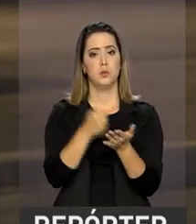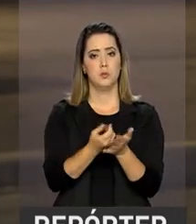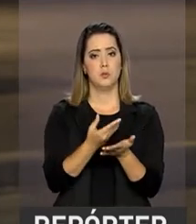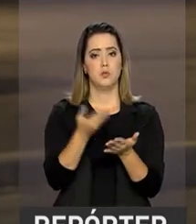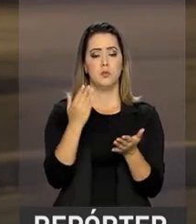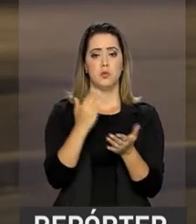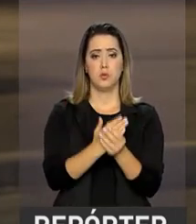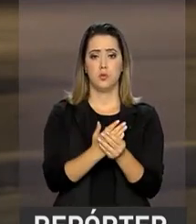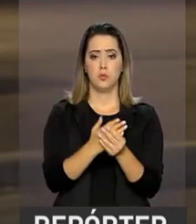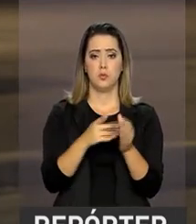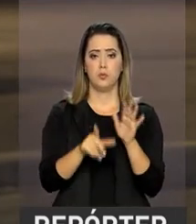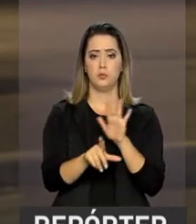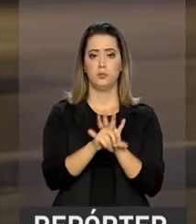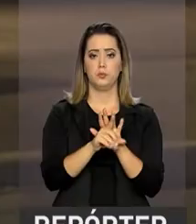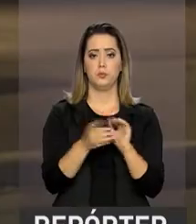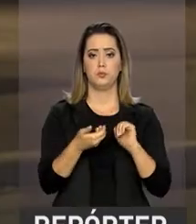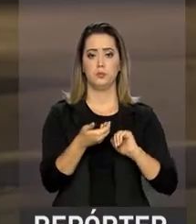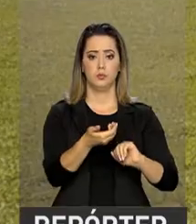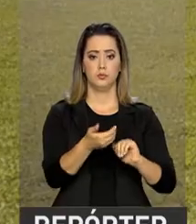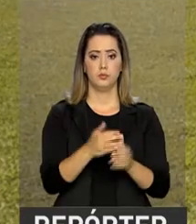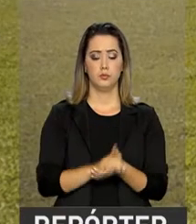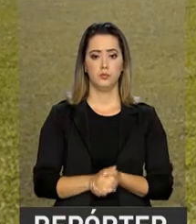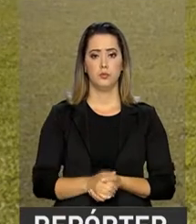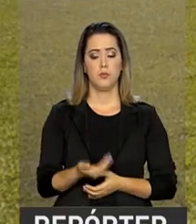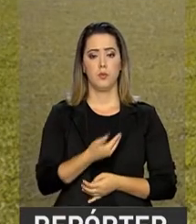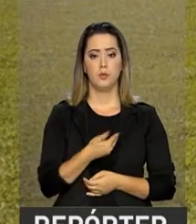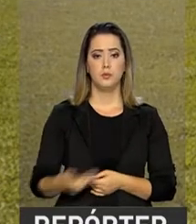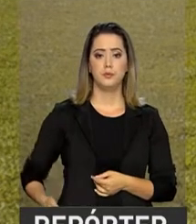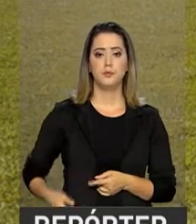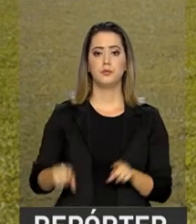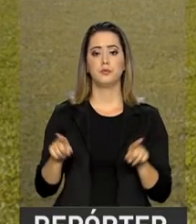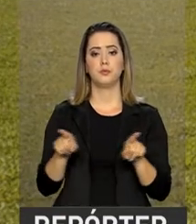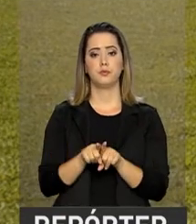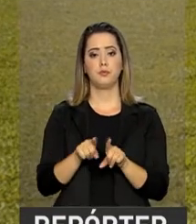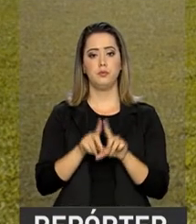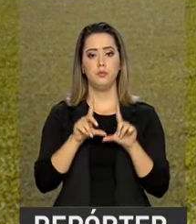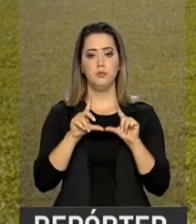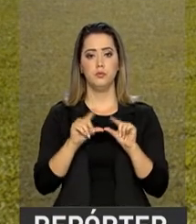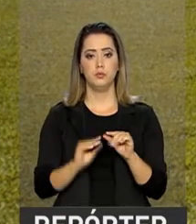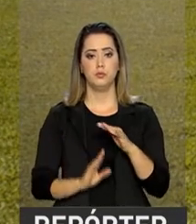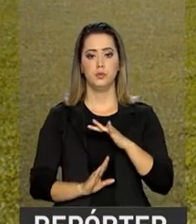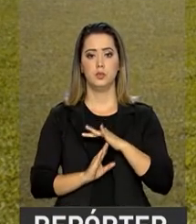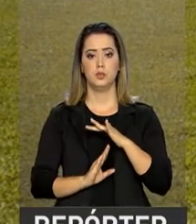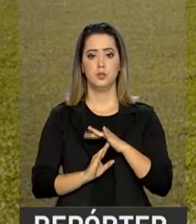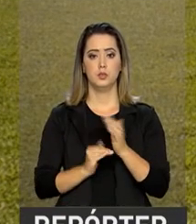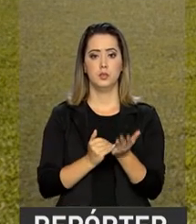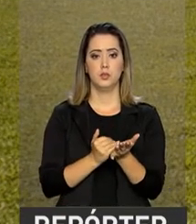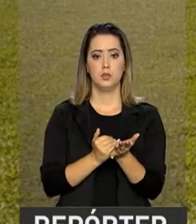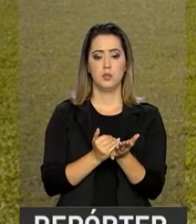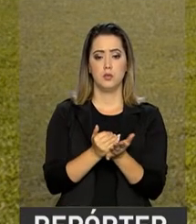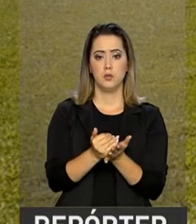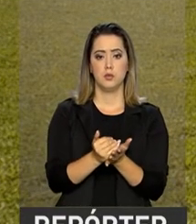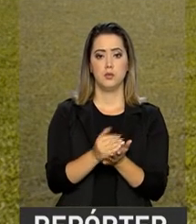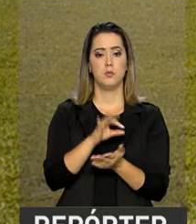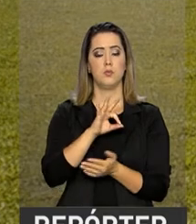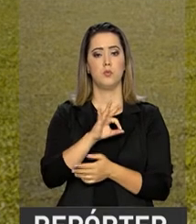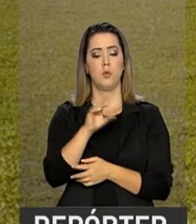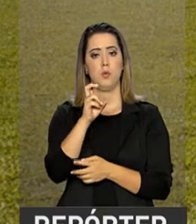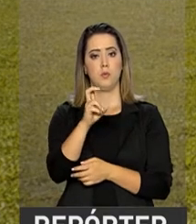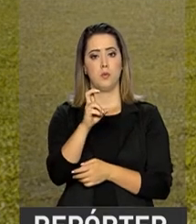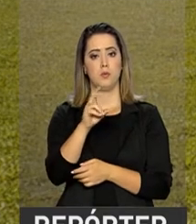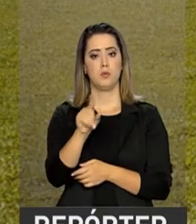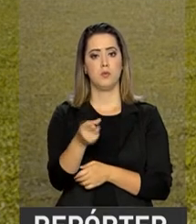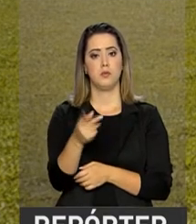projeto de lei ao Congresso Nacional. O governo também vai limitar o salário inicial do servidor em R 5 mil